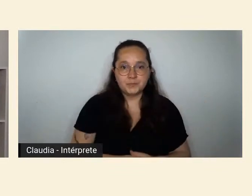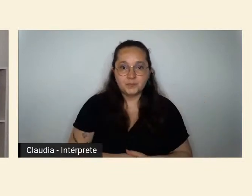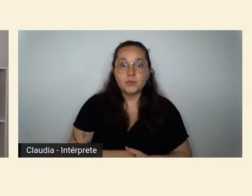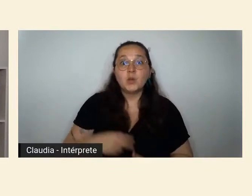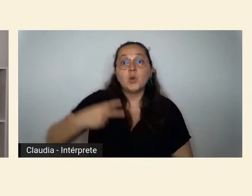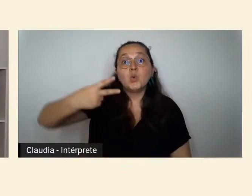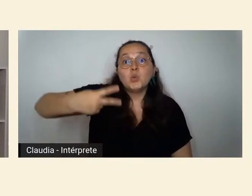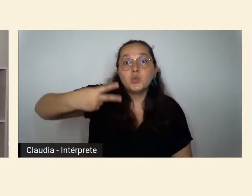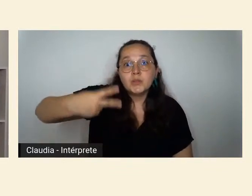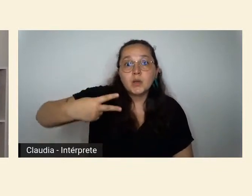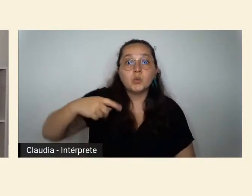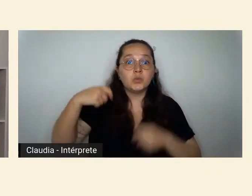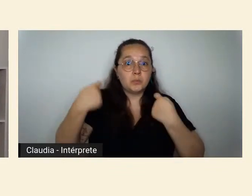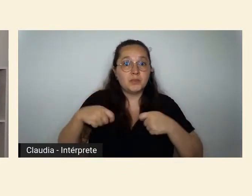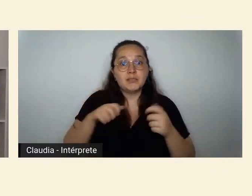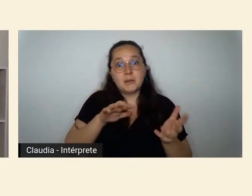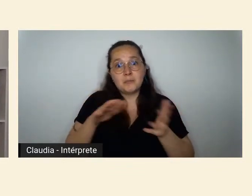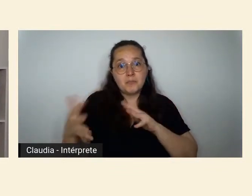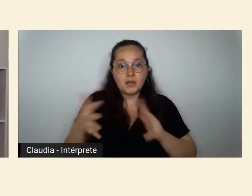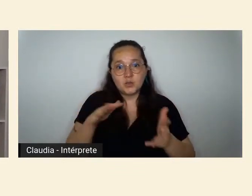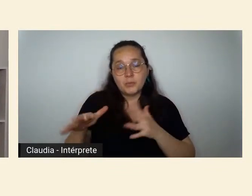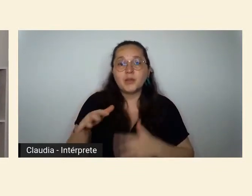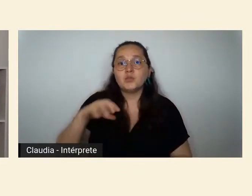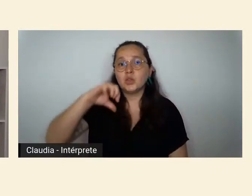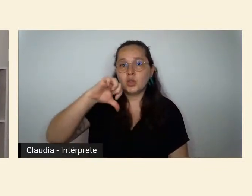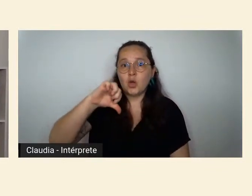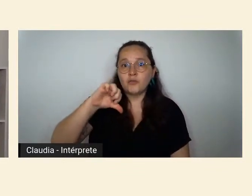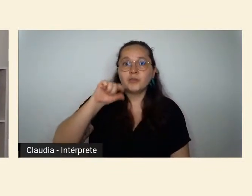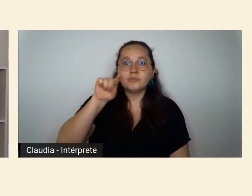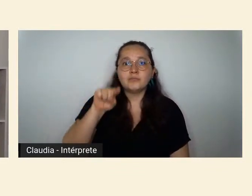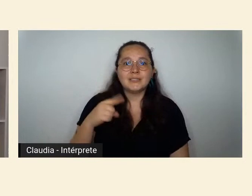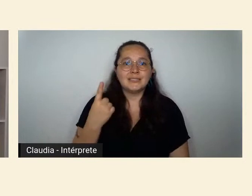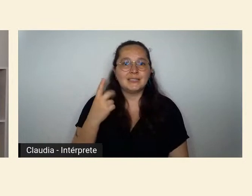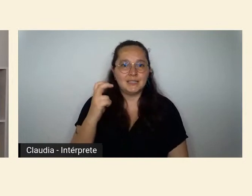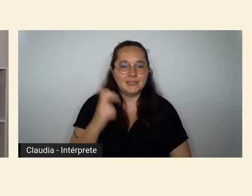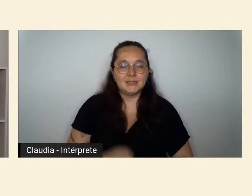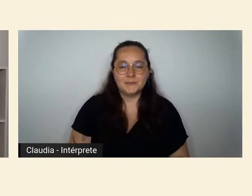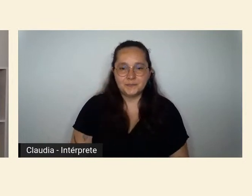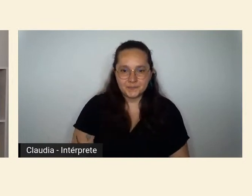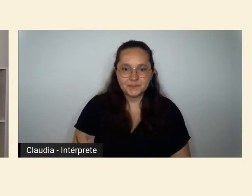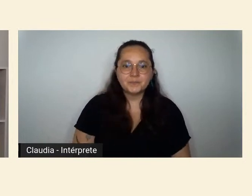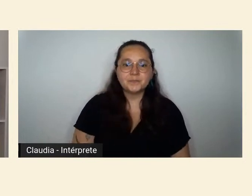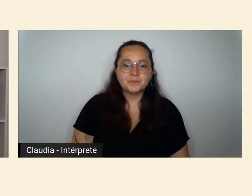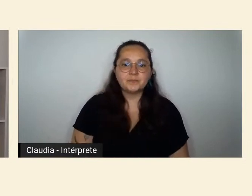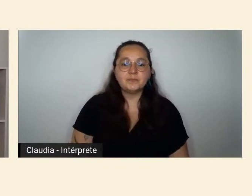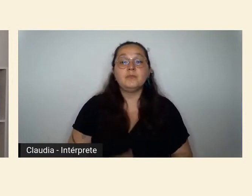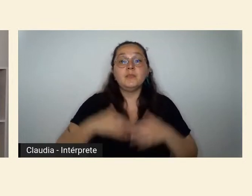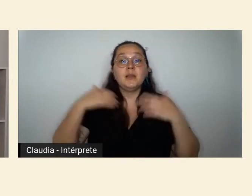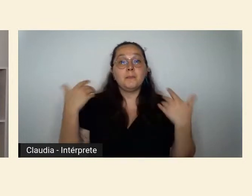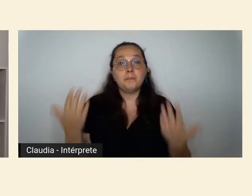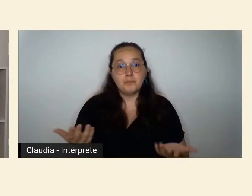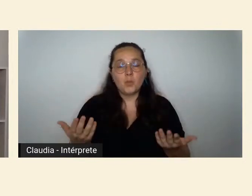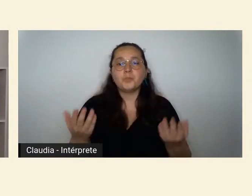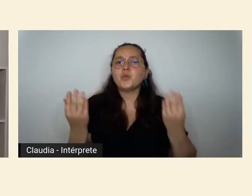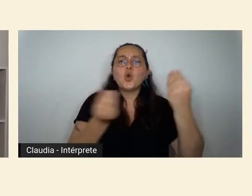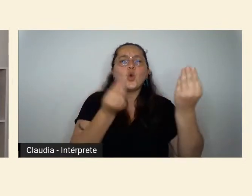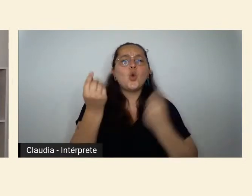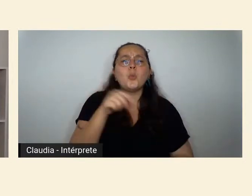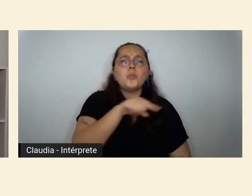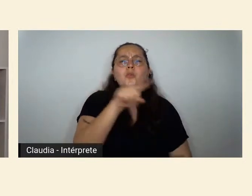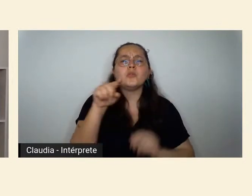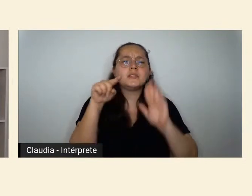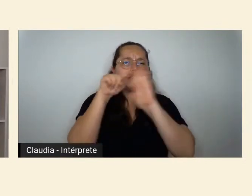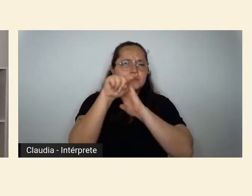encerre por volta das 21h15. Bom, como que vocês devem fazer perguntas? Em todas